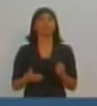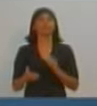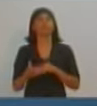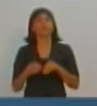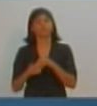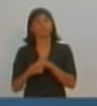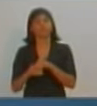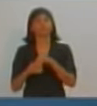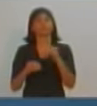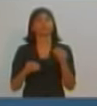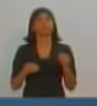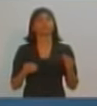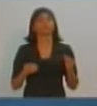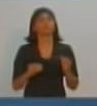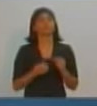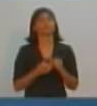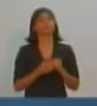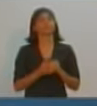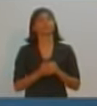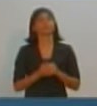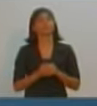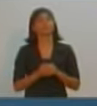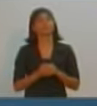agora quem responde à próxima pergunta.